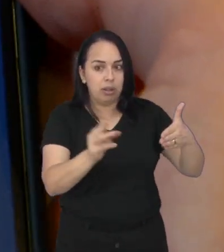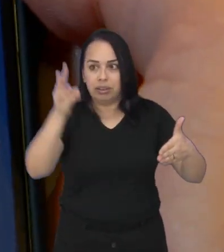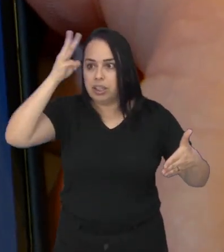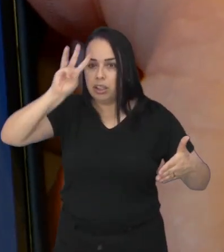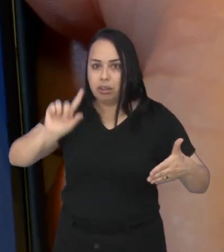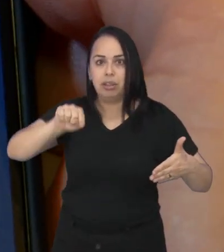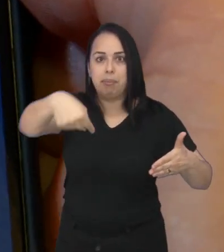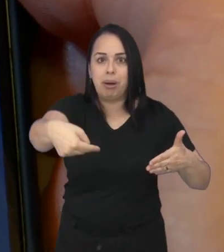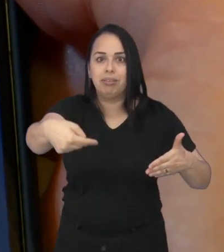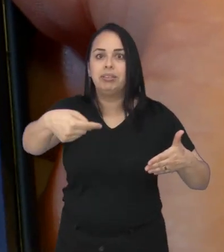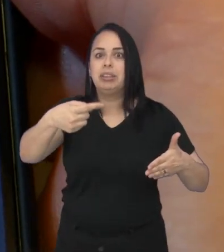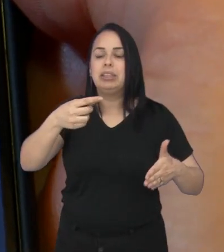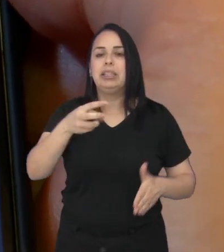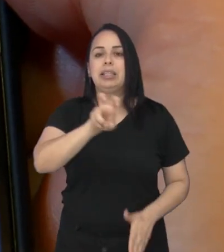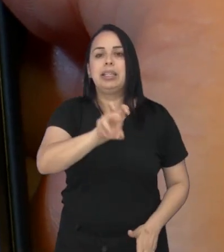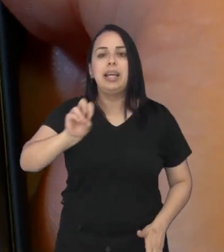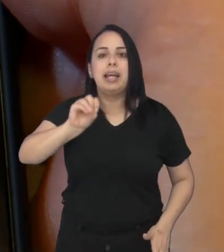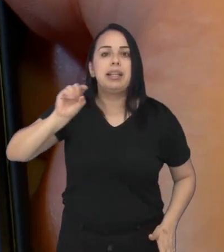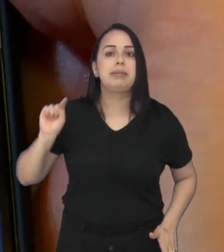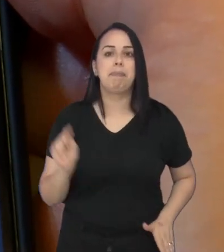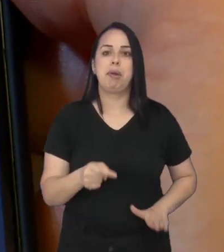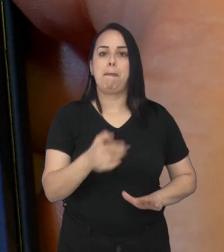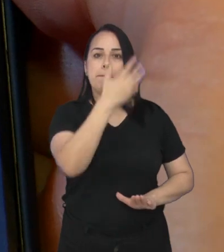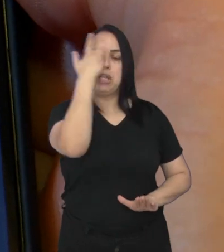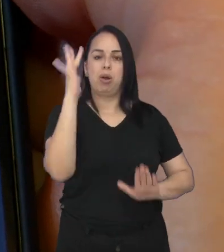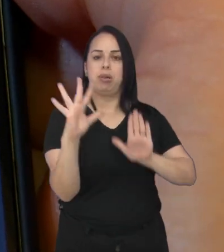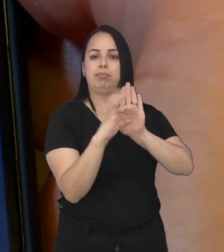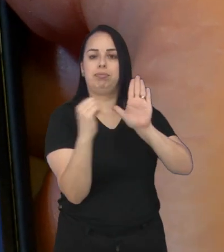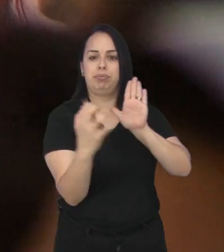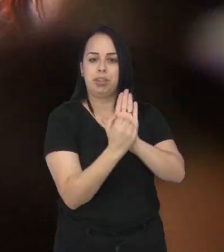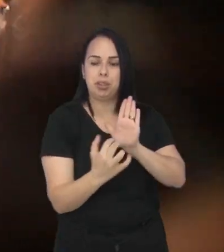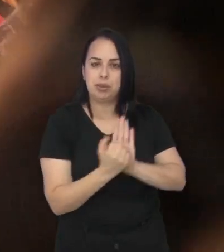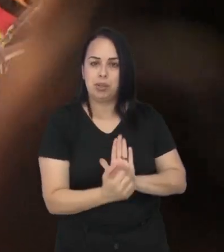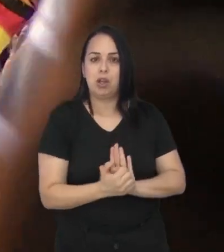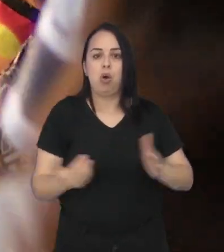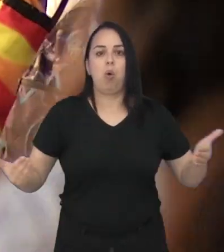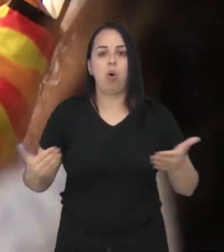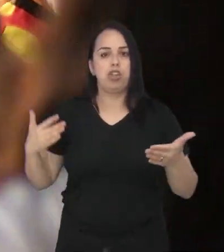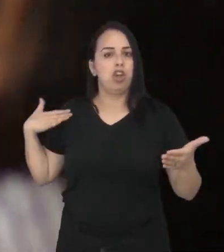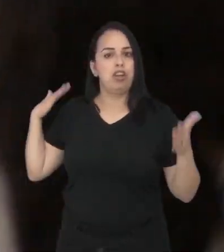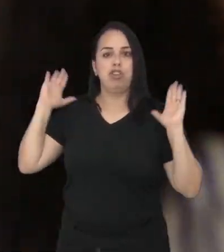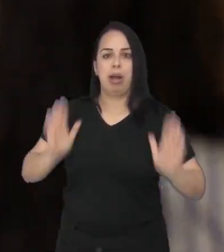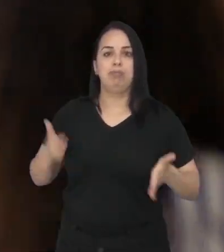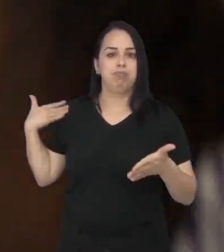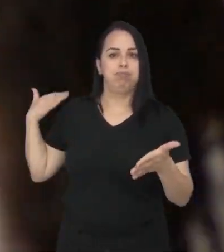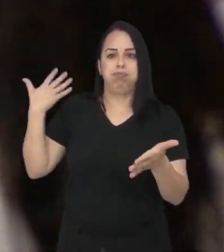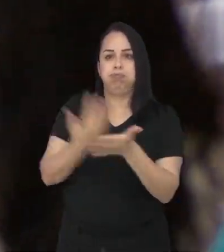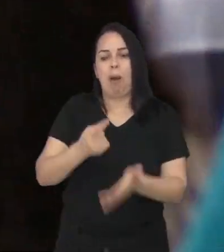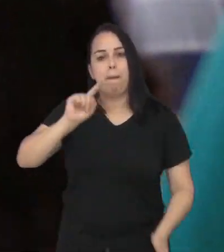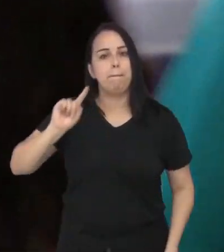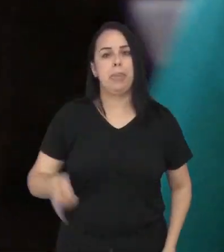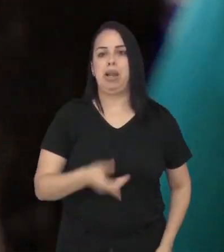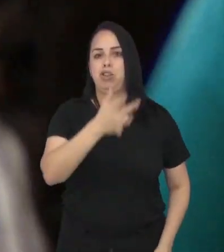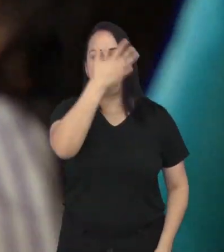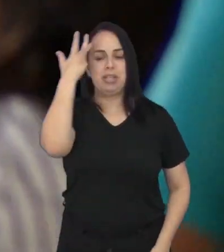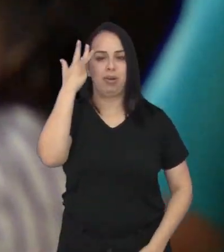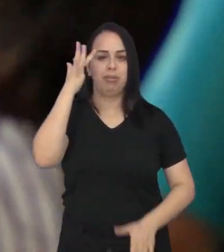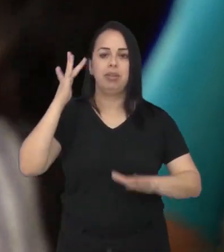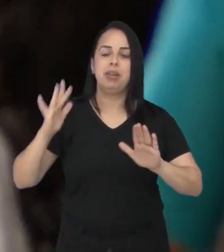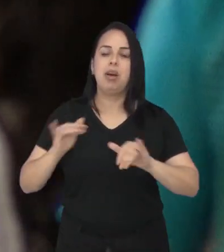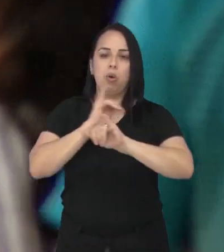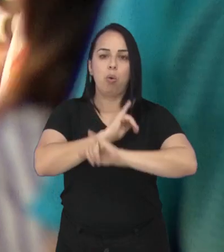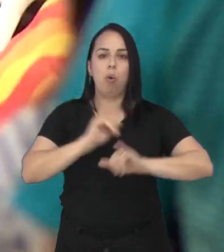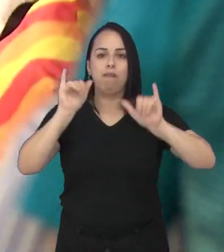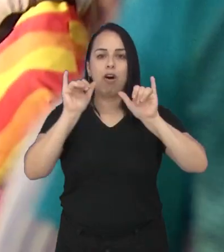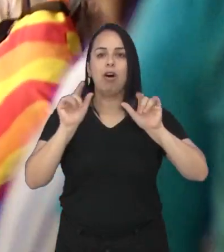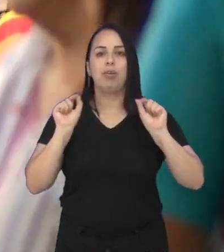aplicativo, mais de 500 mil pessoas se cadastraram na ferramenta. Hoje, o número passa de um milhão. Ação importante que tem